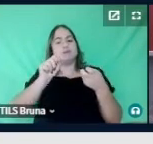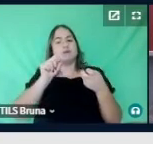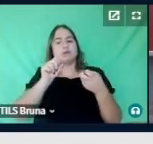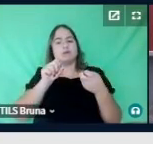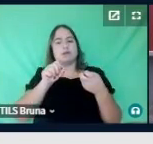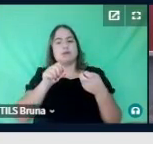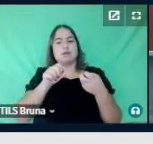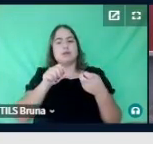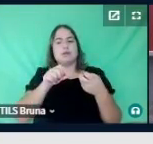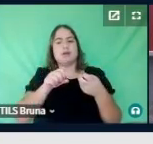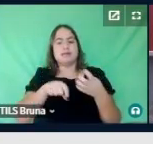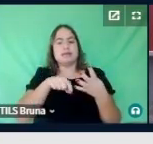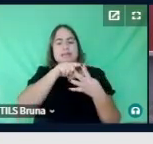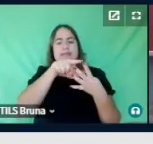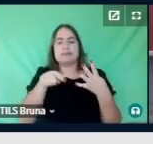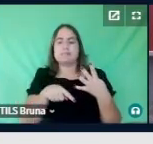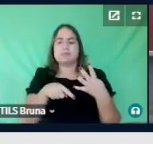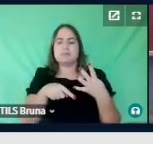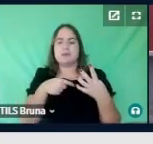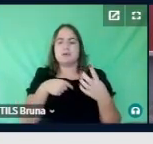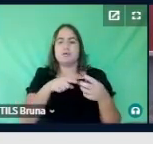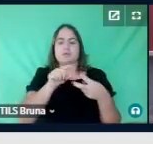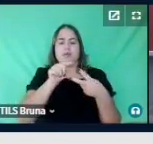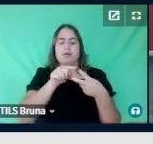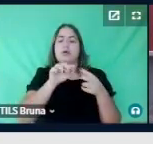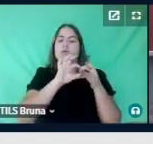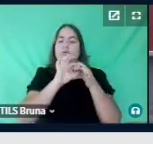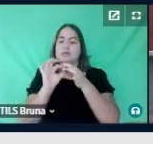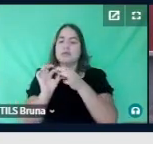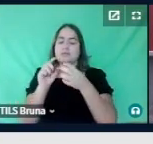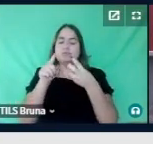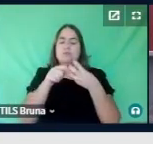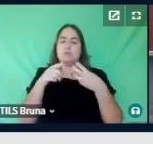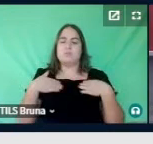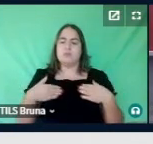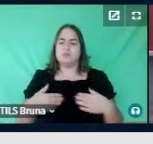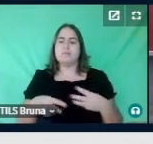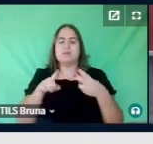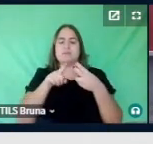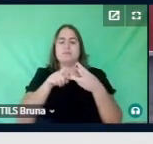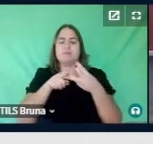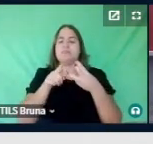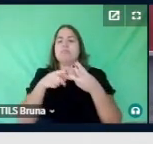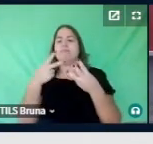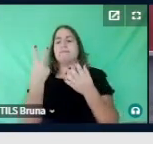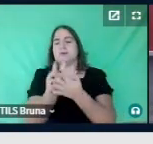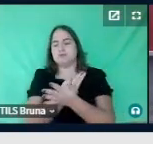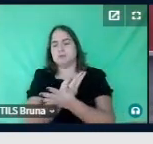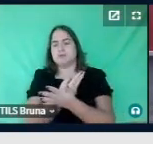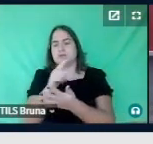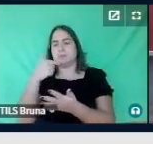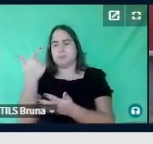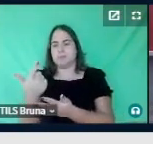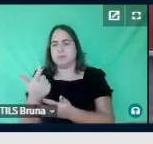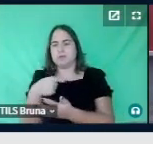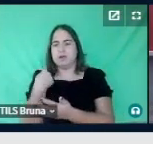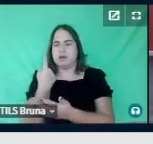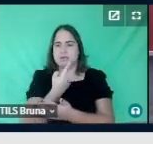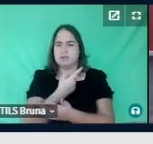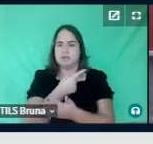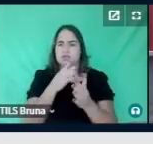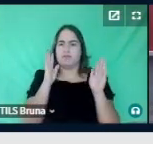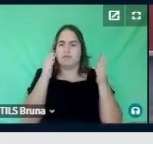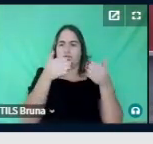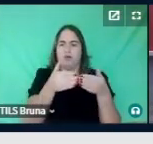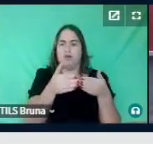contingência, o contexto, o comportamento e uma consequência. Nós recorremos aos pressupostos da análise